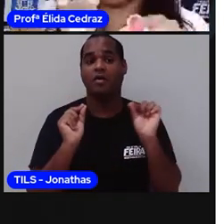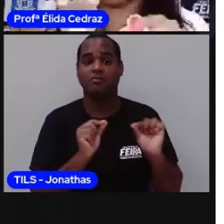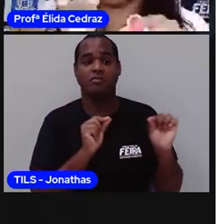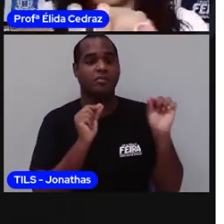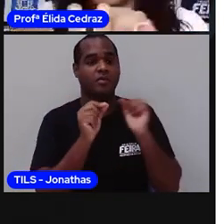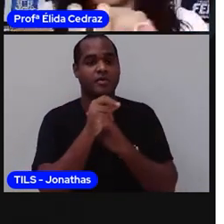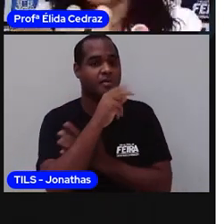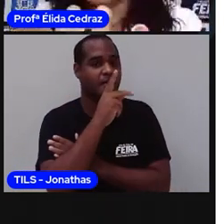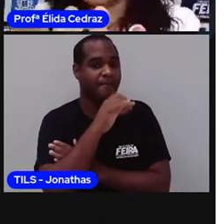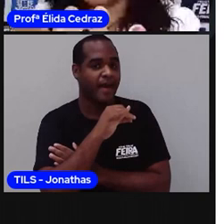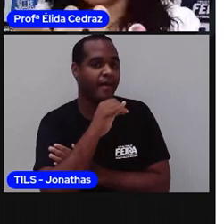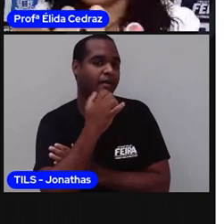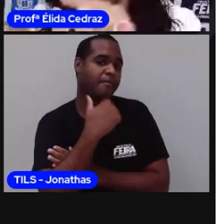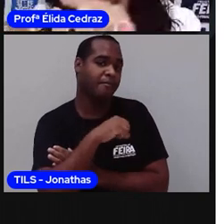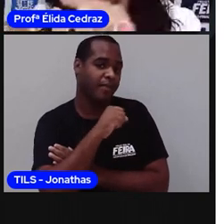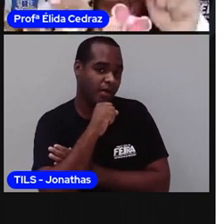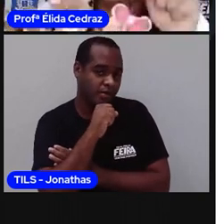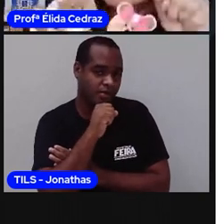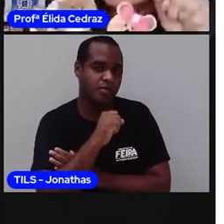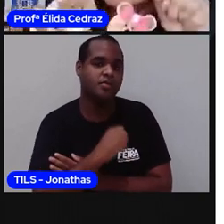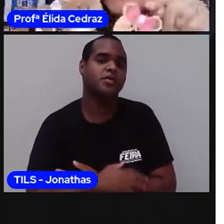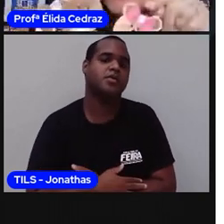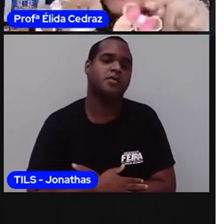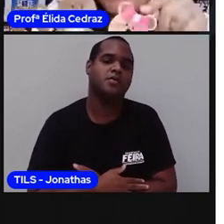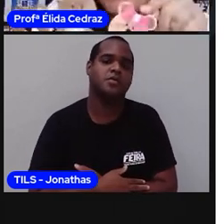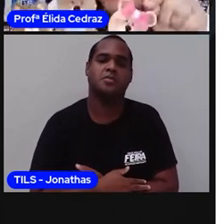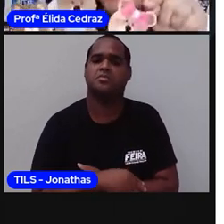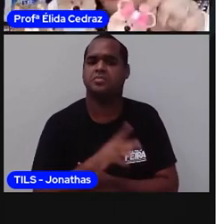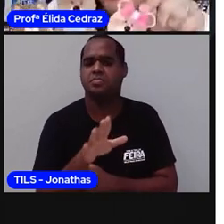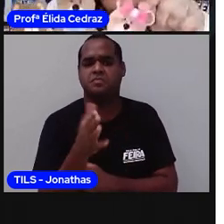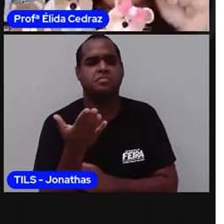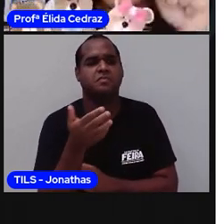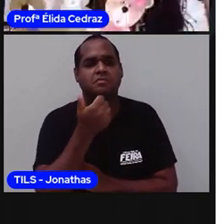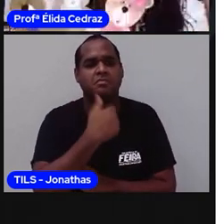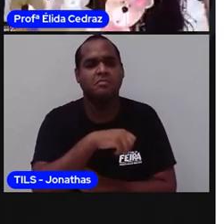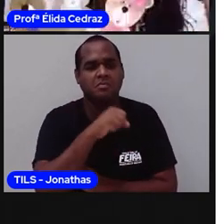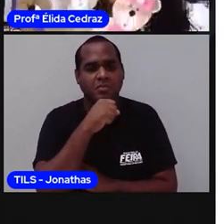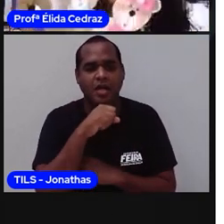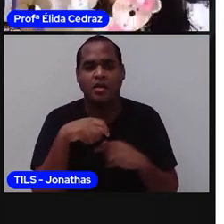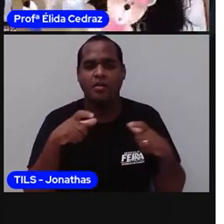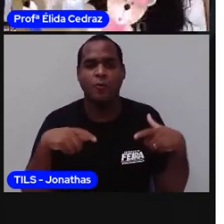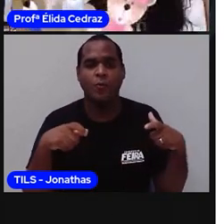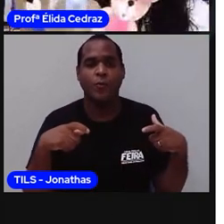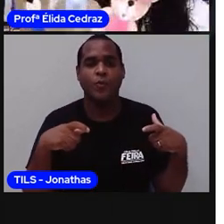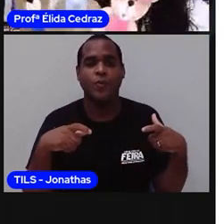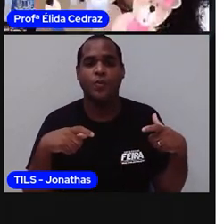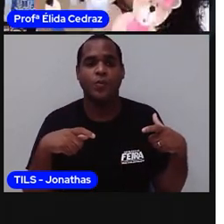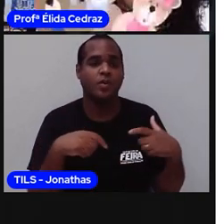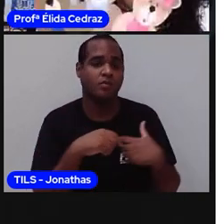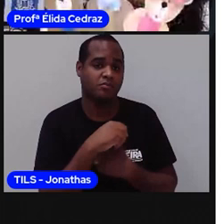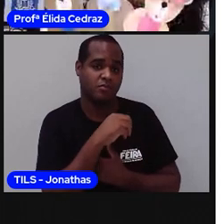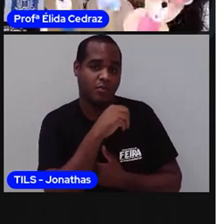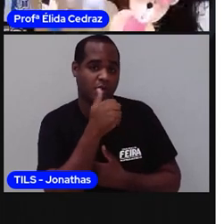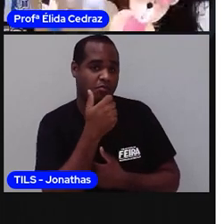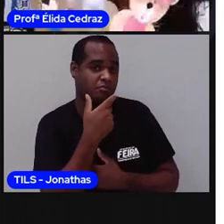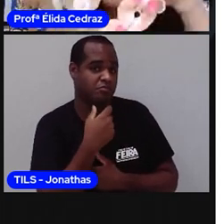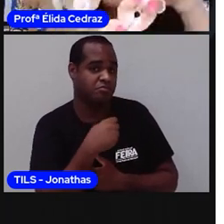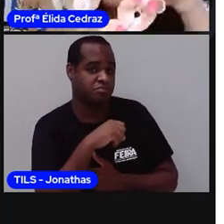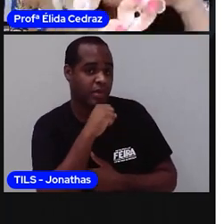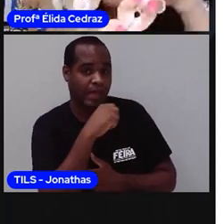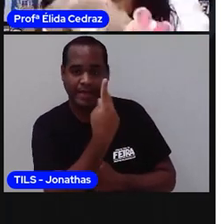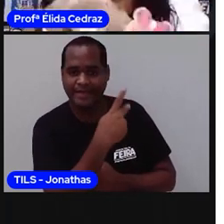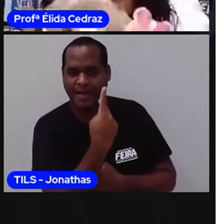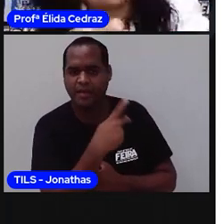Do papai e da mamãe. E de onde sua mamãe veio? Do papai e da mamãe